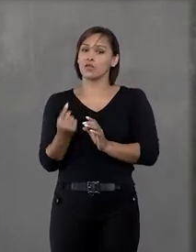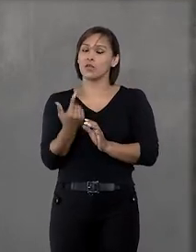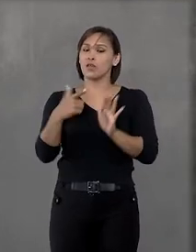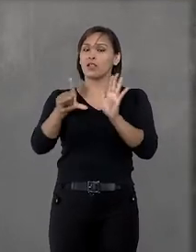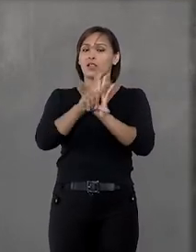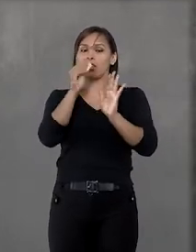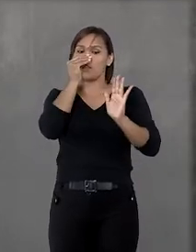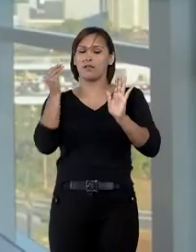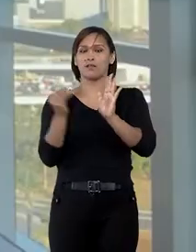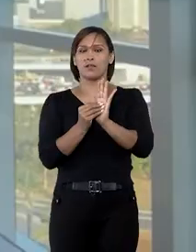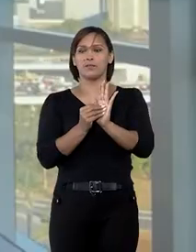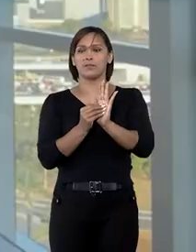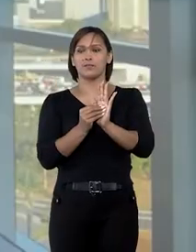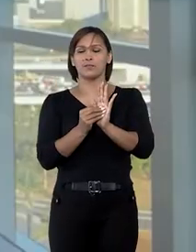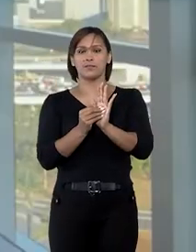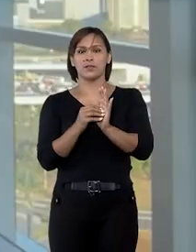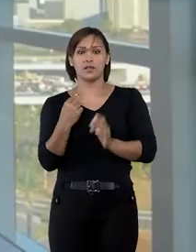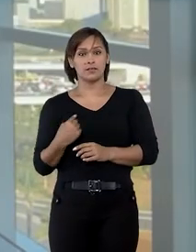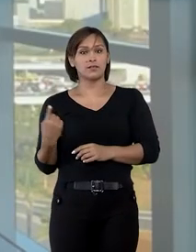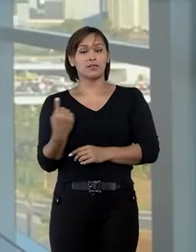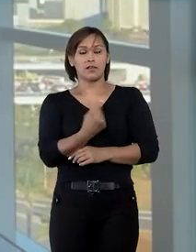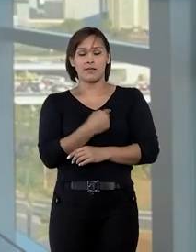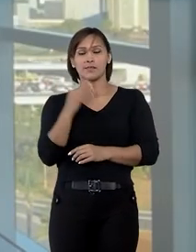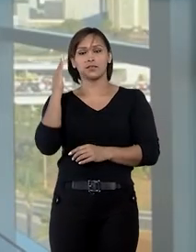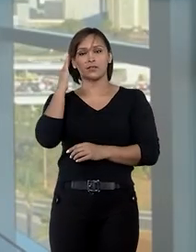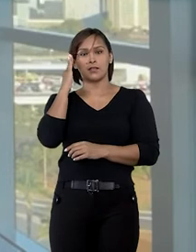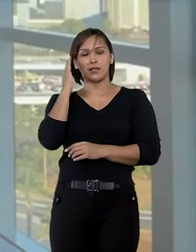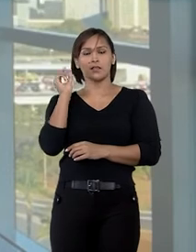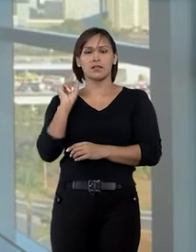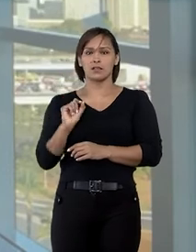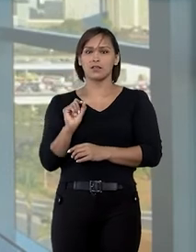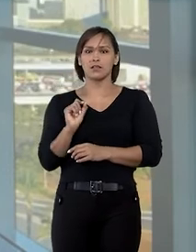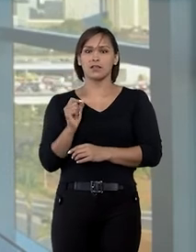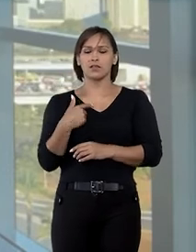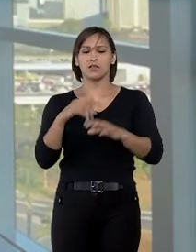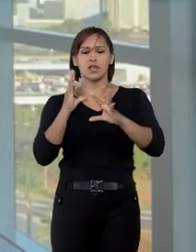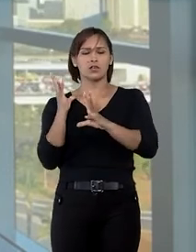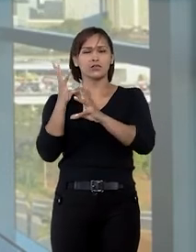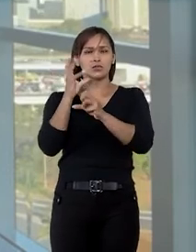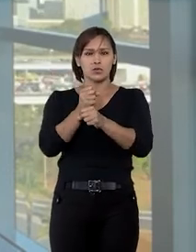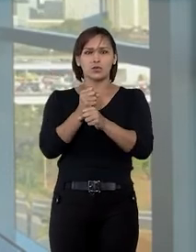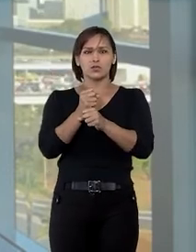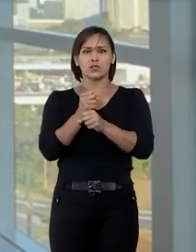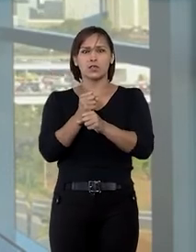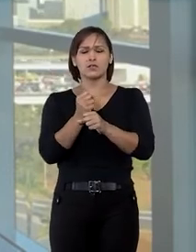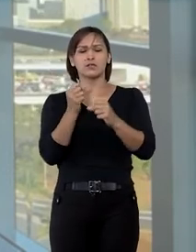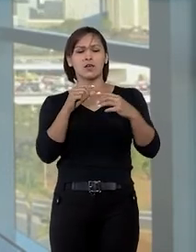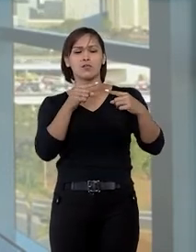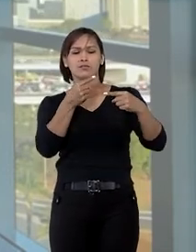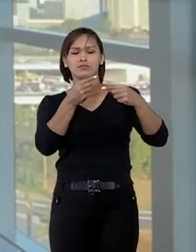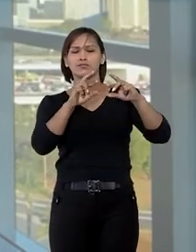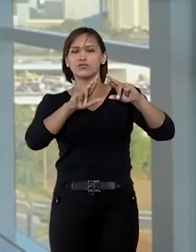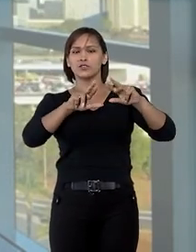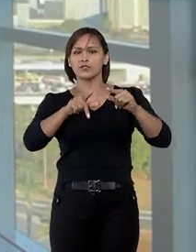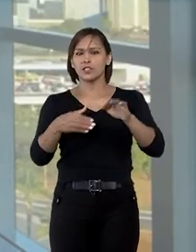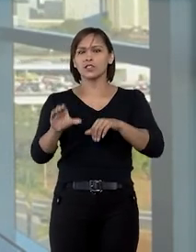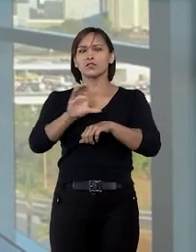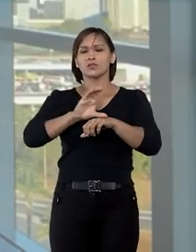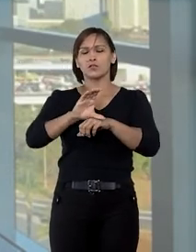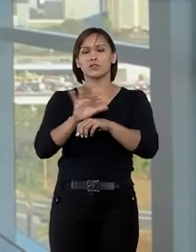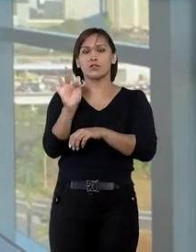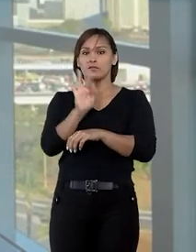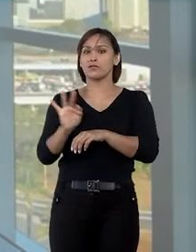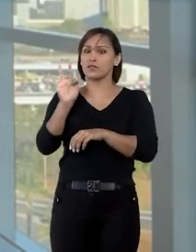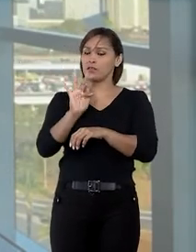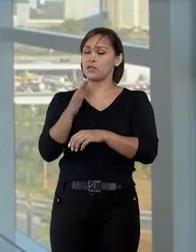de ilegalidade. Nós, entendendo que estas conclusões são incompatíveis com a Constituição Federal,